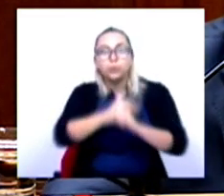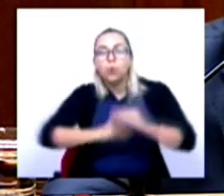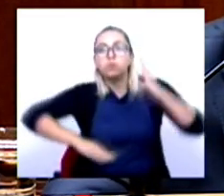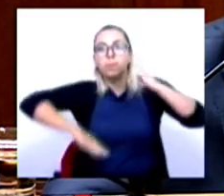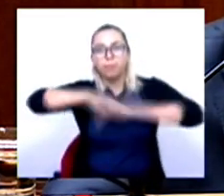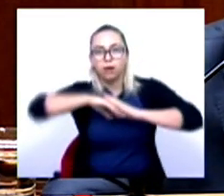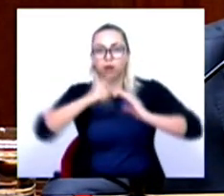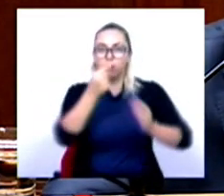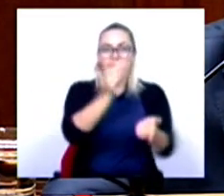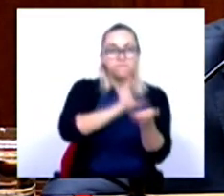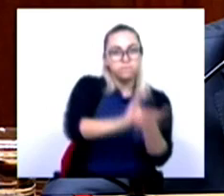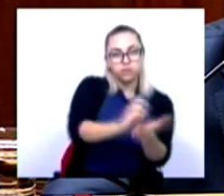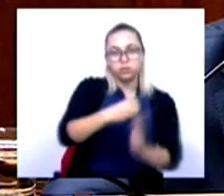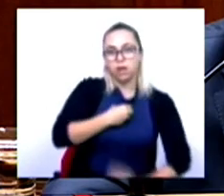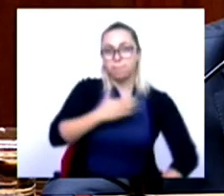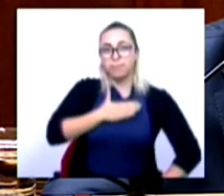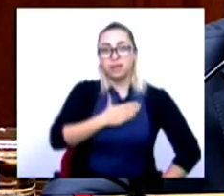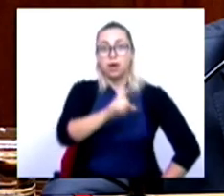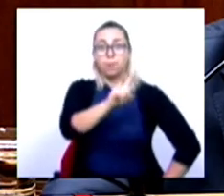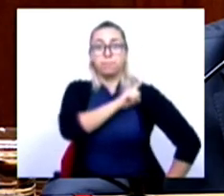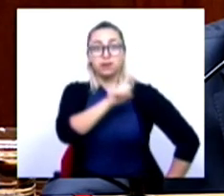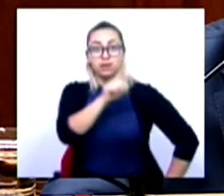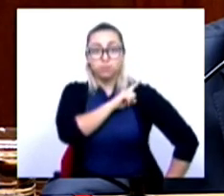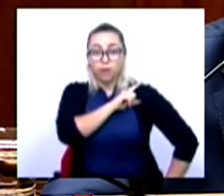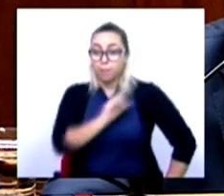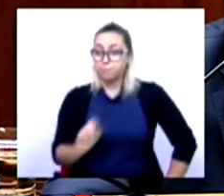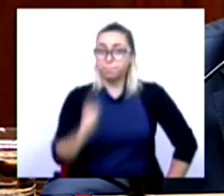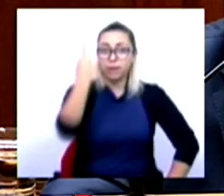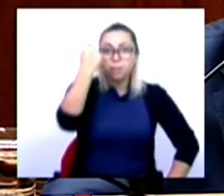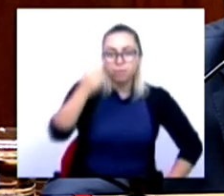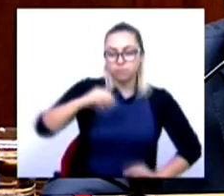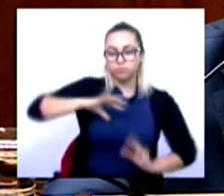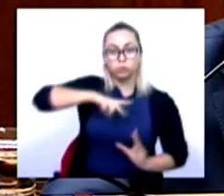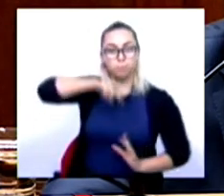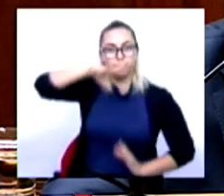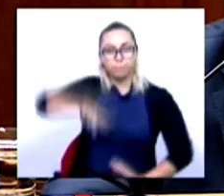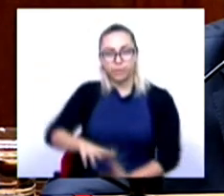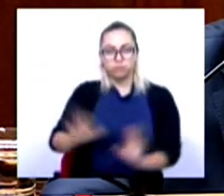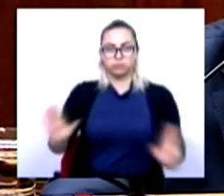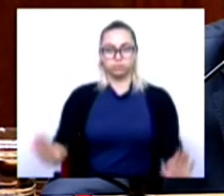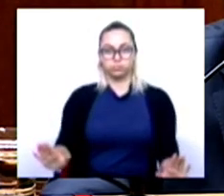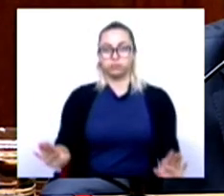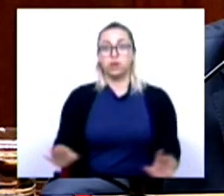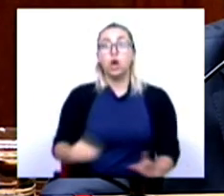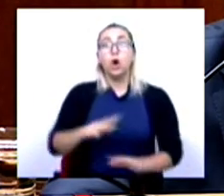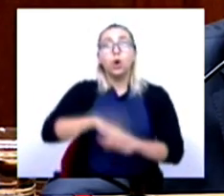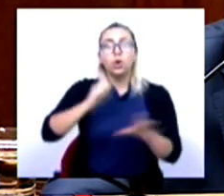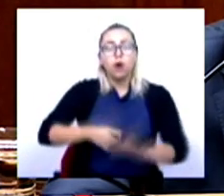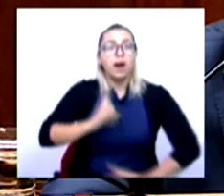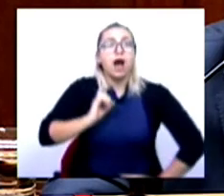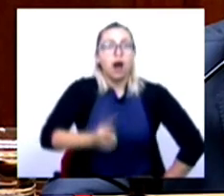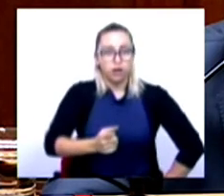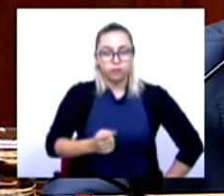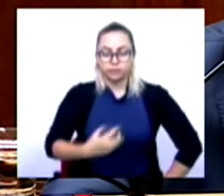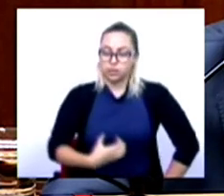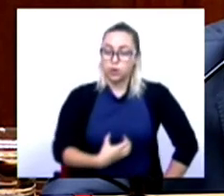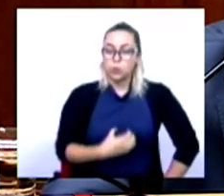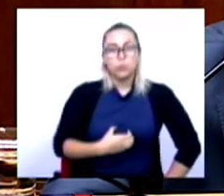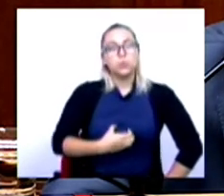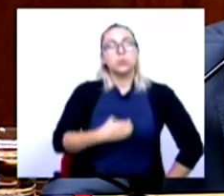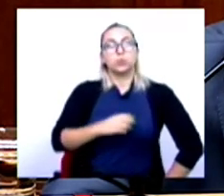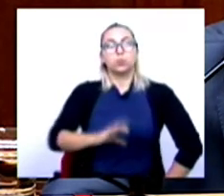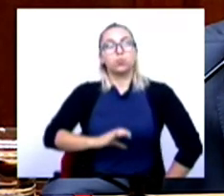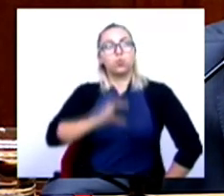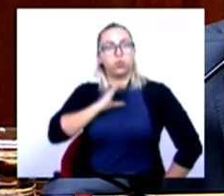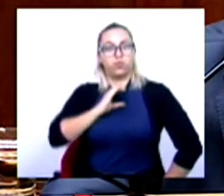investimento empresarial privado que há uma vez o nosso país registrou. Isso fruto de quê? Fruto da confiança que